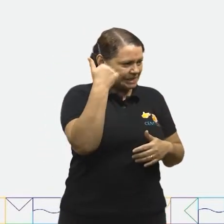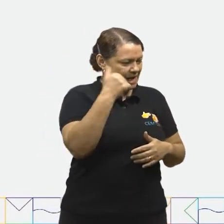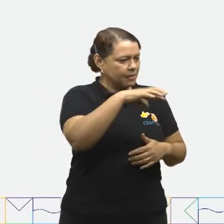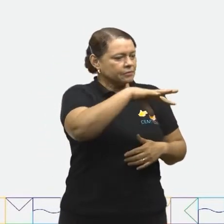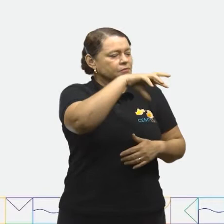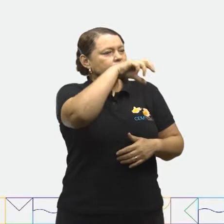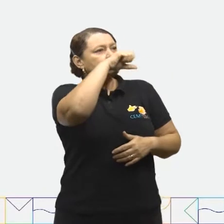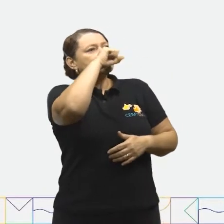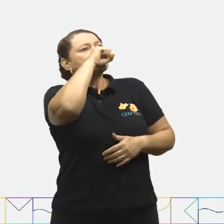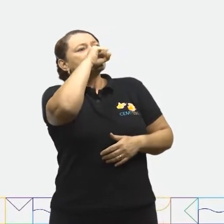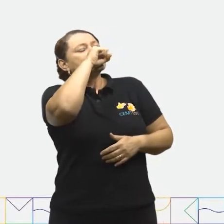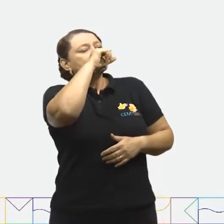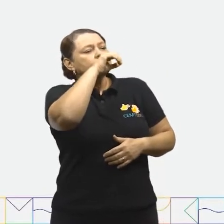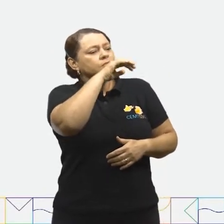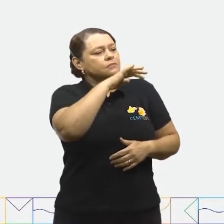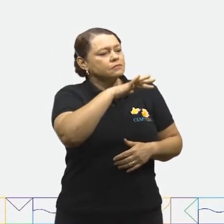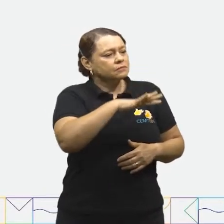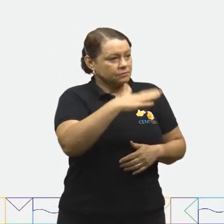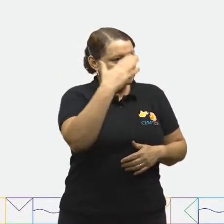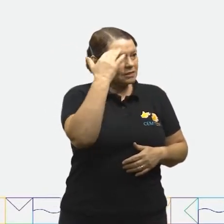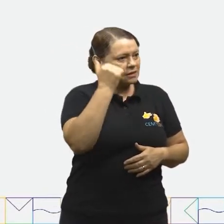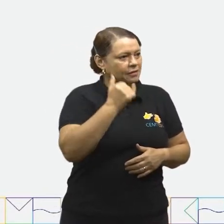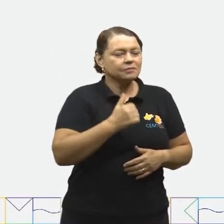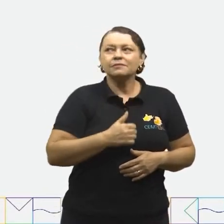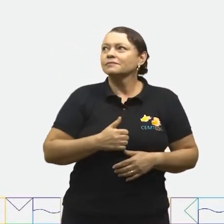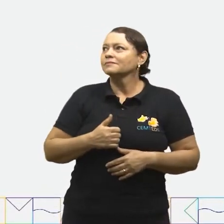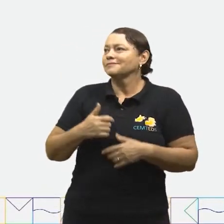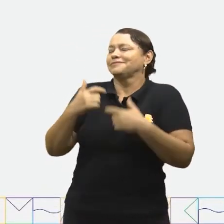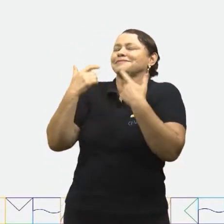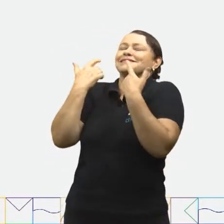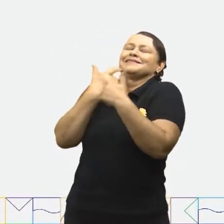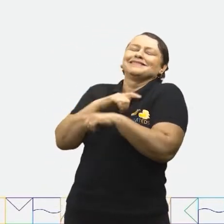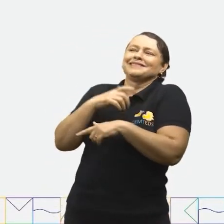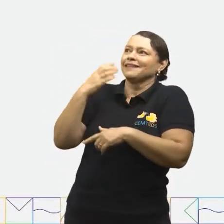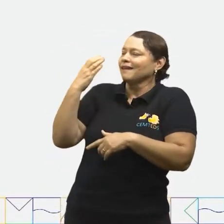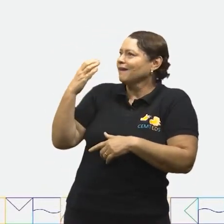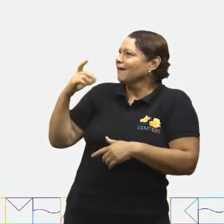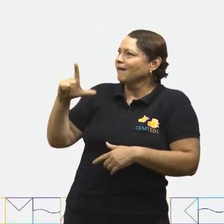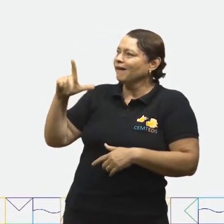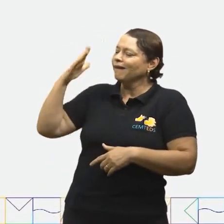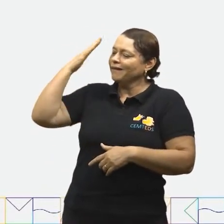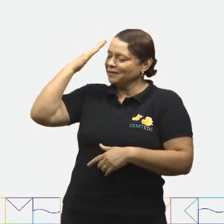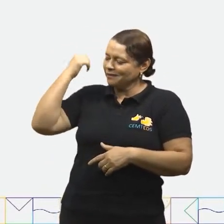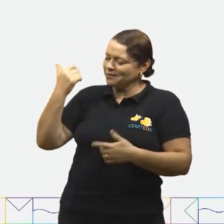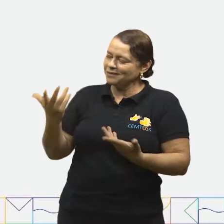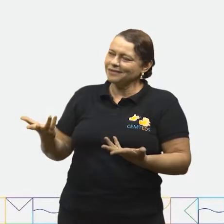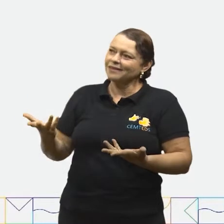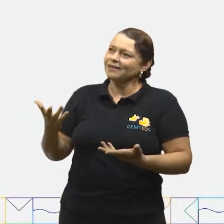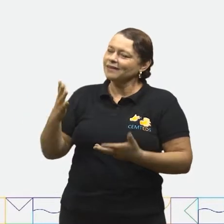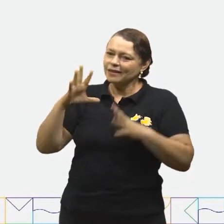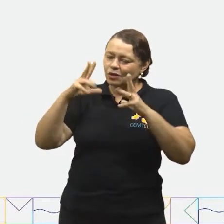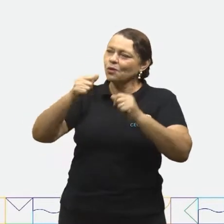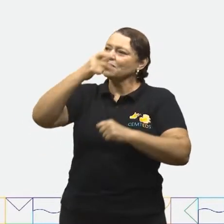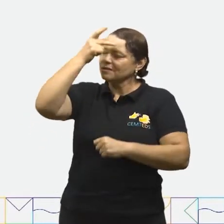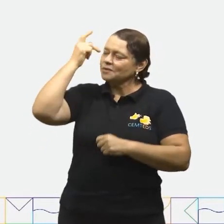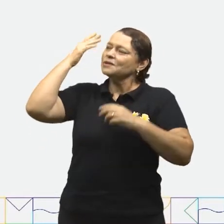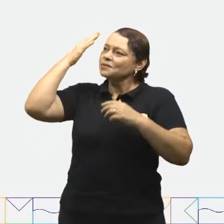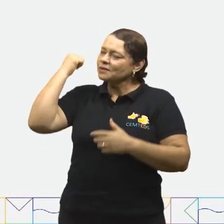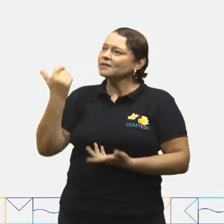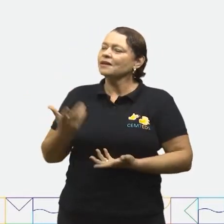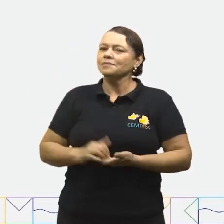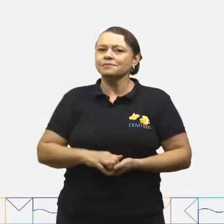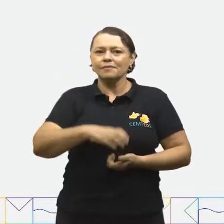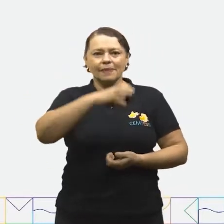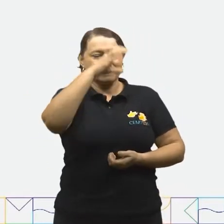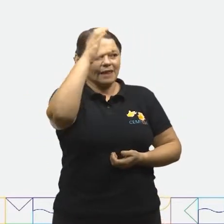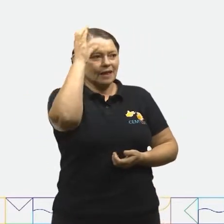dentro e para fora. Ela gargalhou e respondeu. É lógico que eu sei. Quem não sabe? Sua